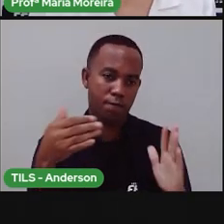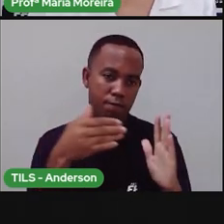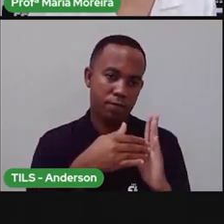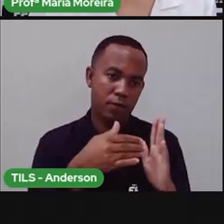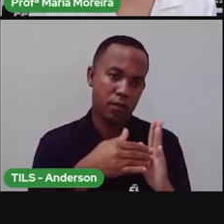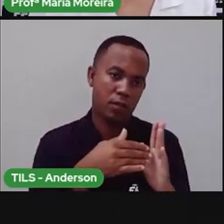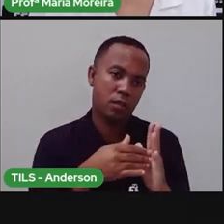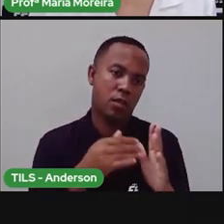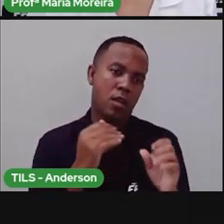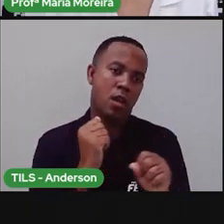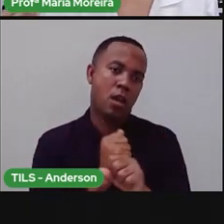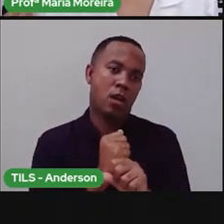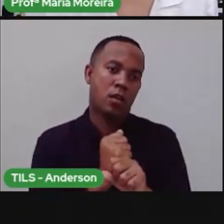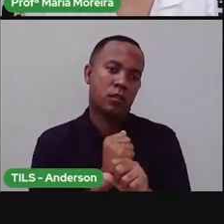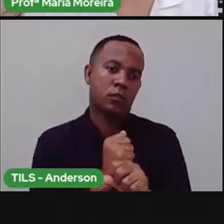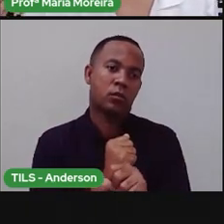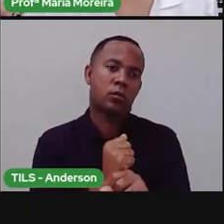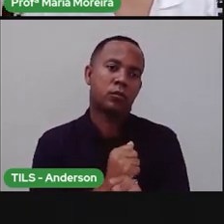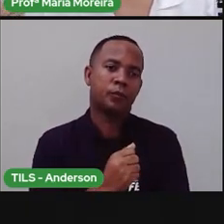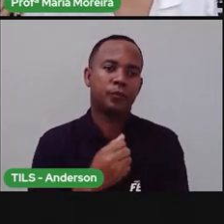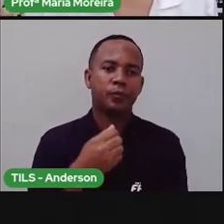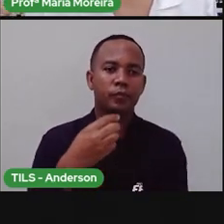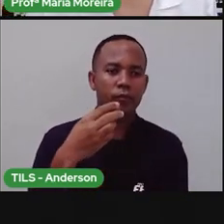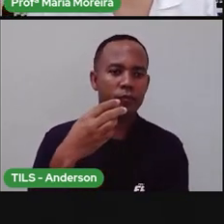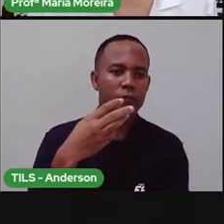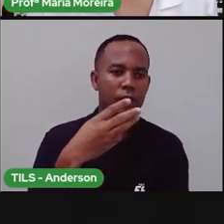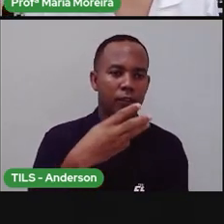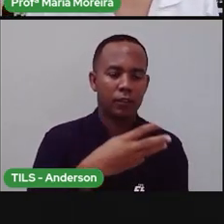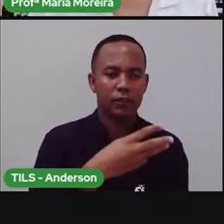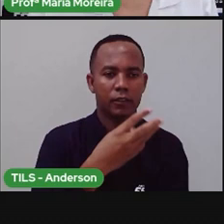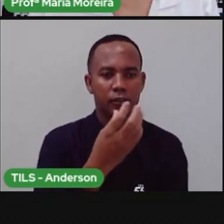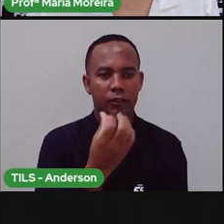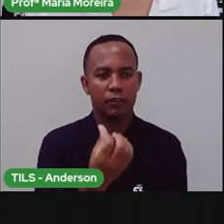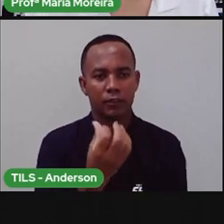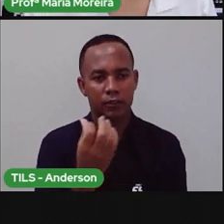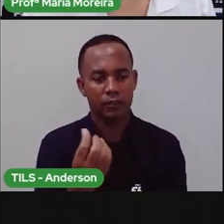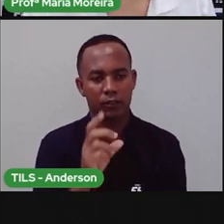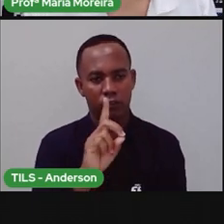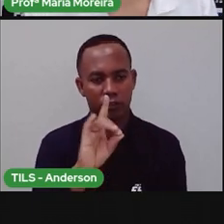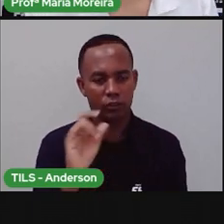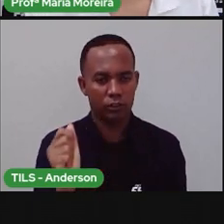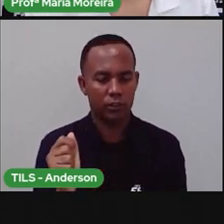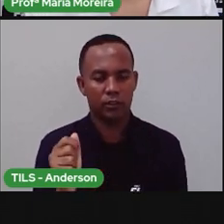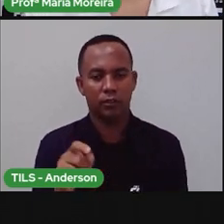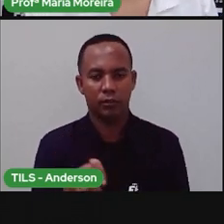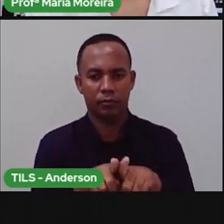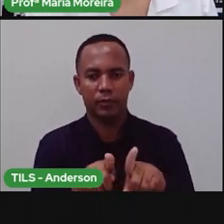anos, a gente tem o ano o quê? Com 366 dias. Tá?